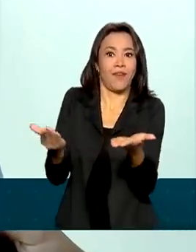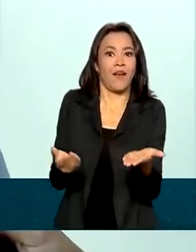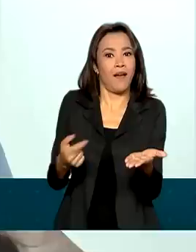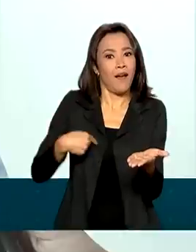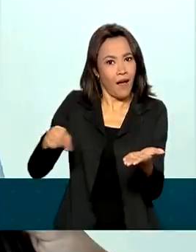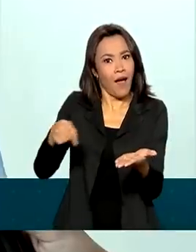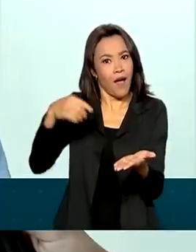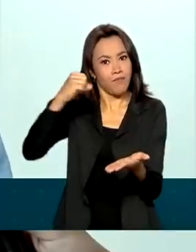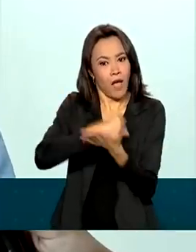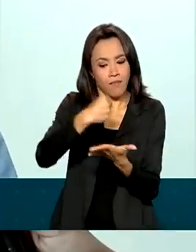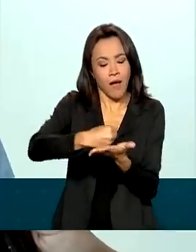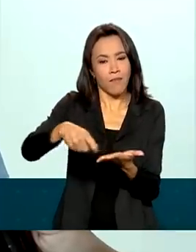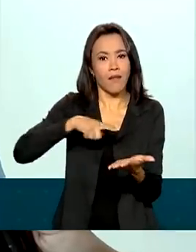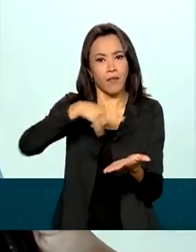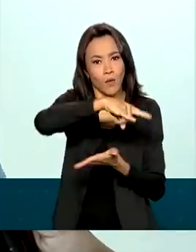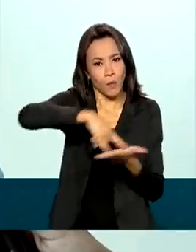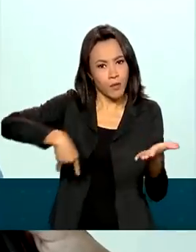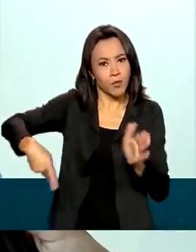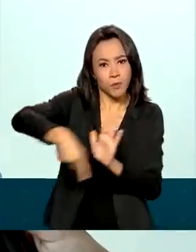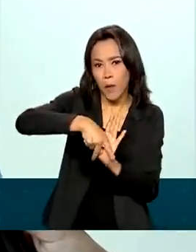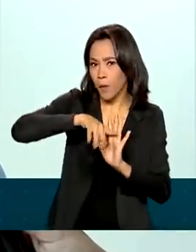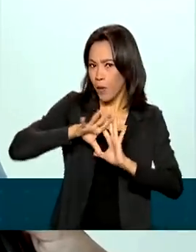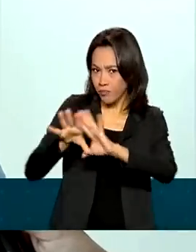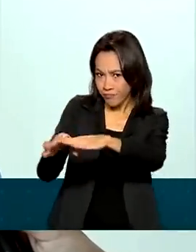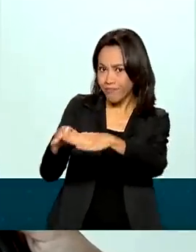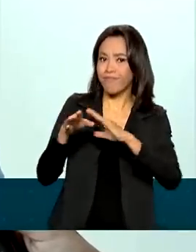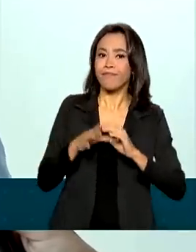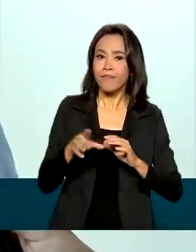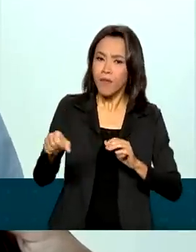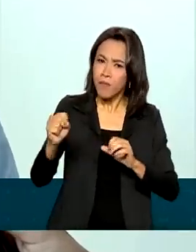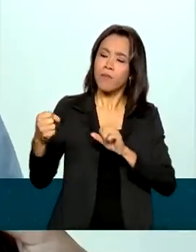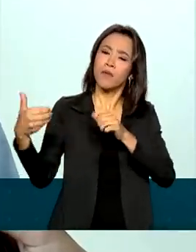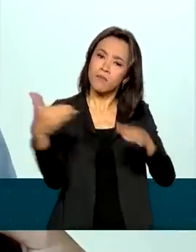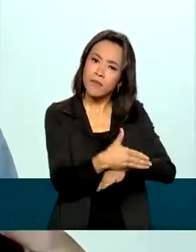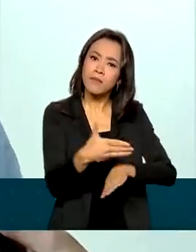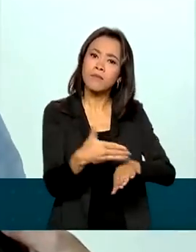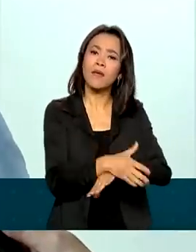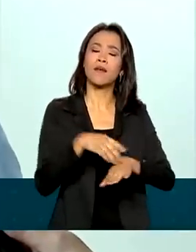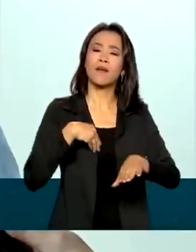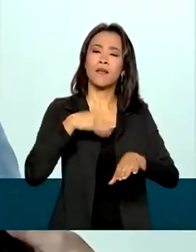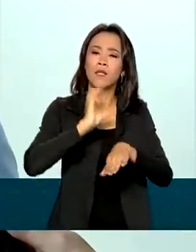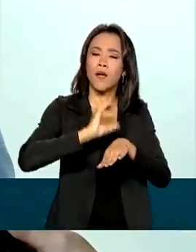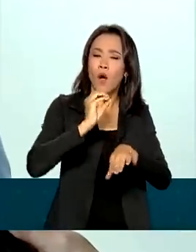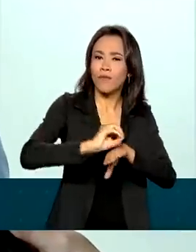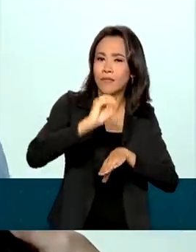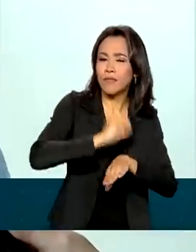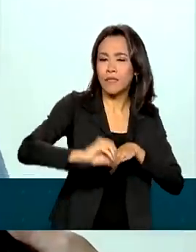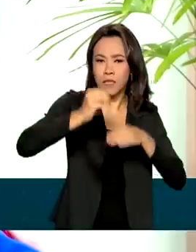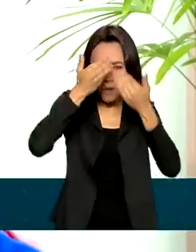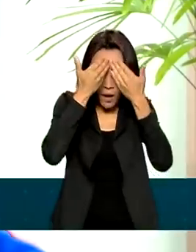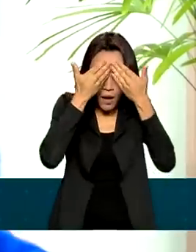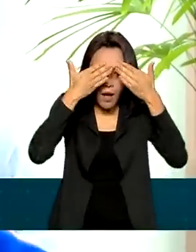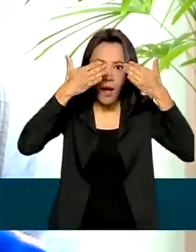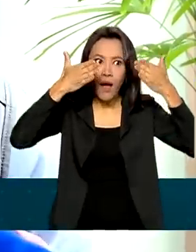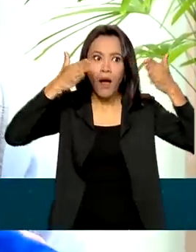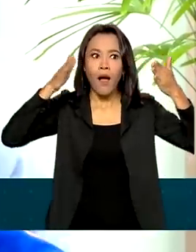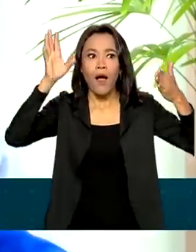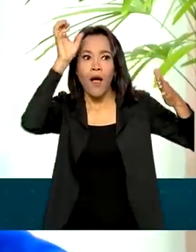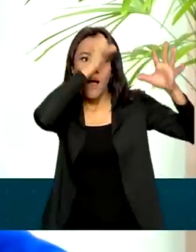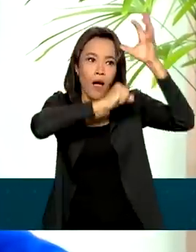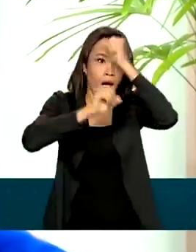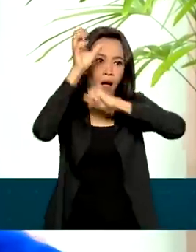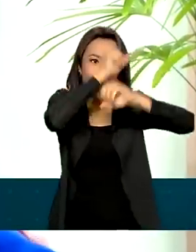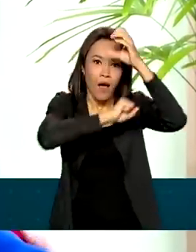formalizar. Empreendedoras que vão poder participar de várias oficinas, para poder ampliar seu conhecimento. Trazendo